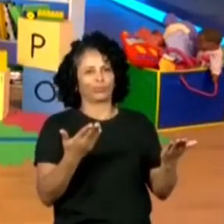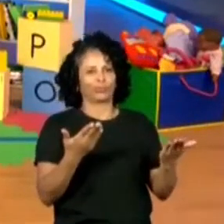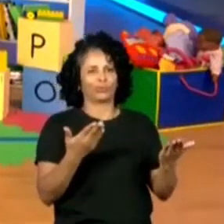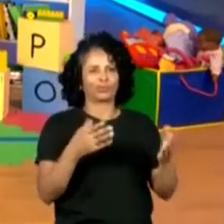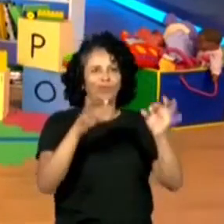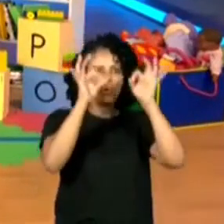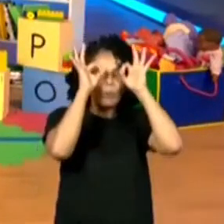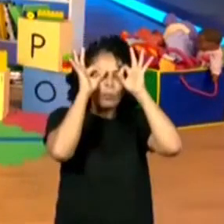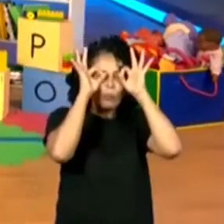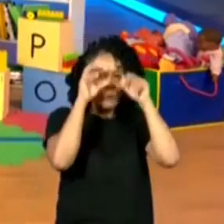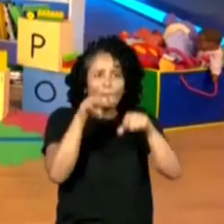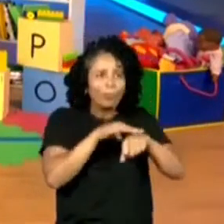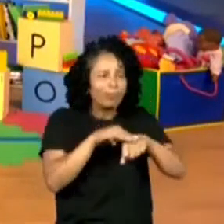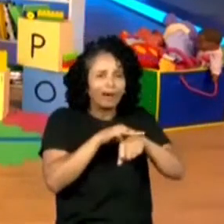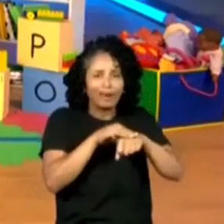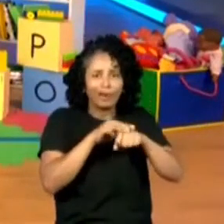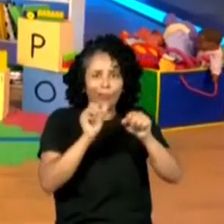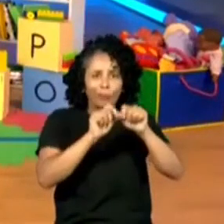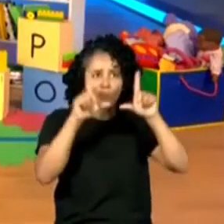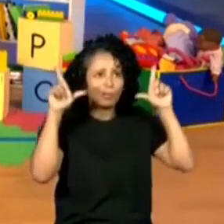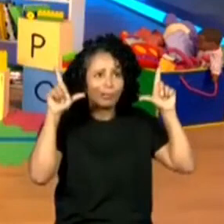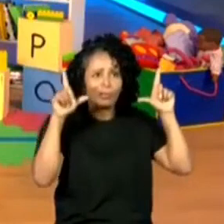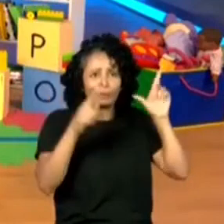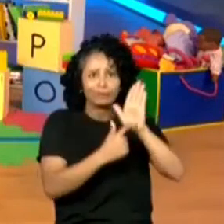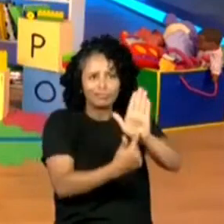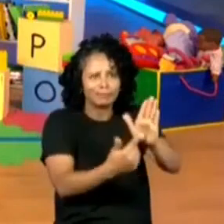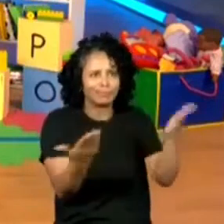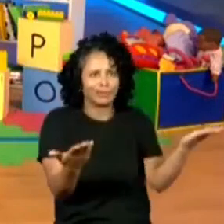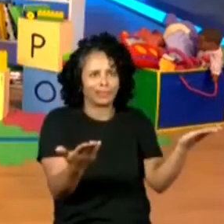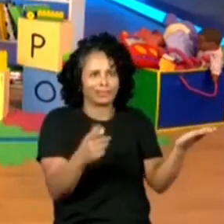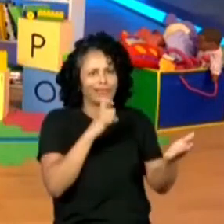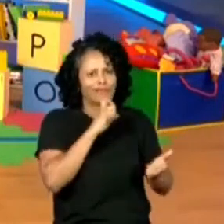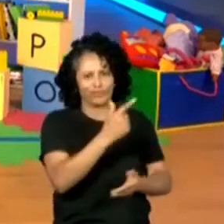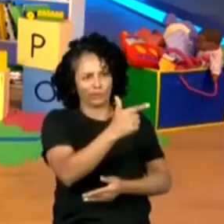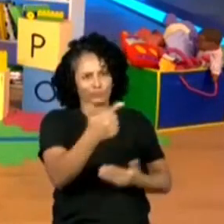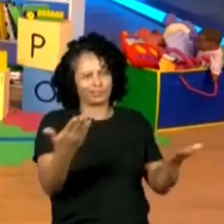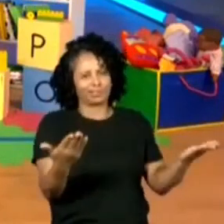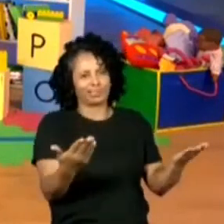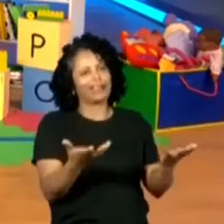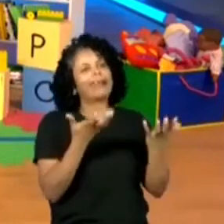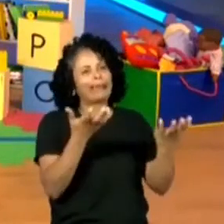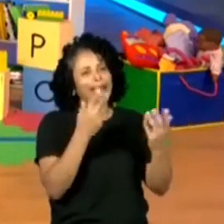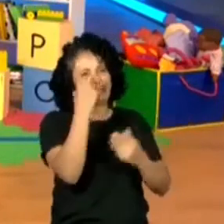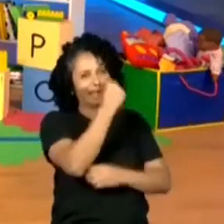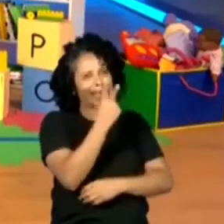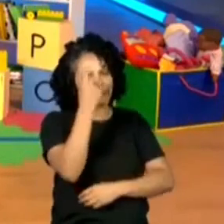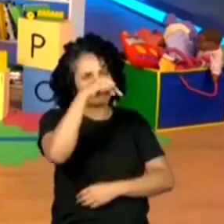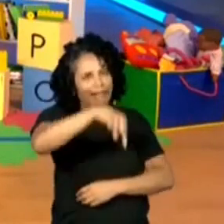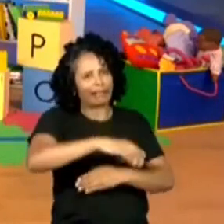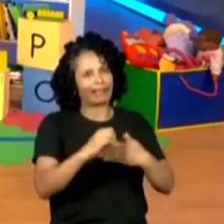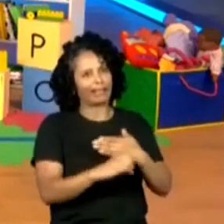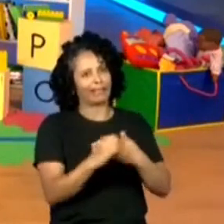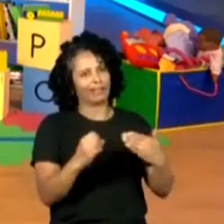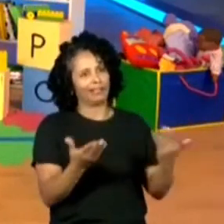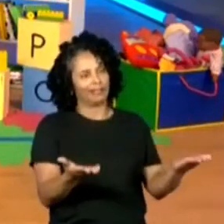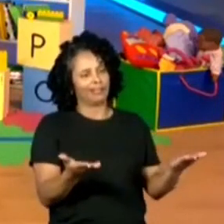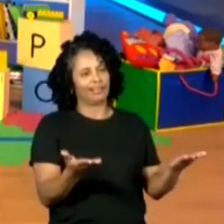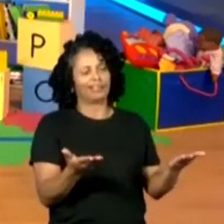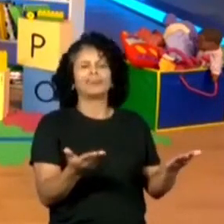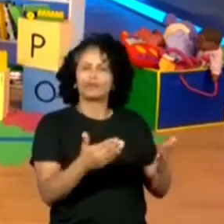dela que ela não tem olhos verdes, né? E ela acha que vai enganar aqui o pessoal do Centro de Mídias?